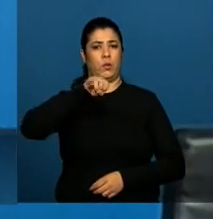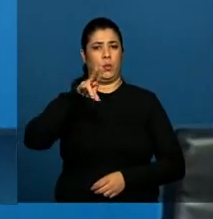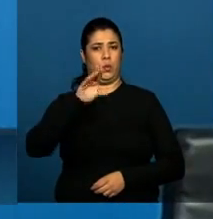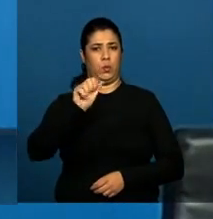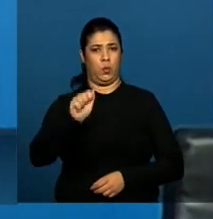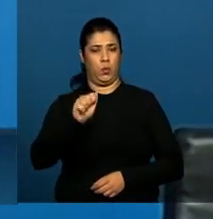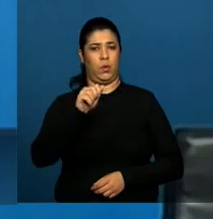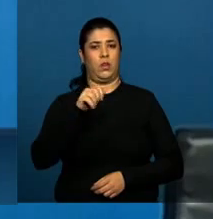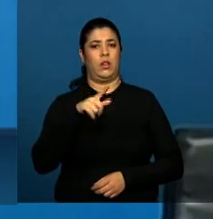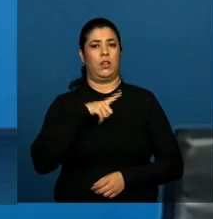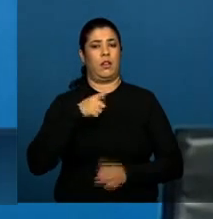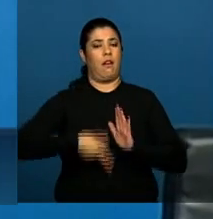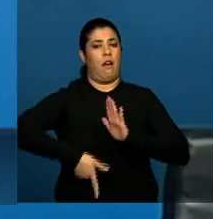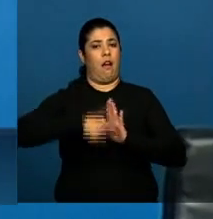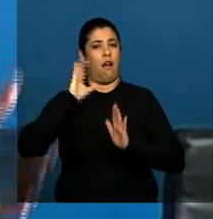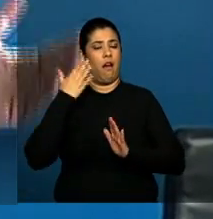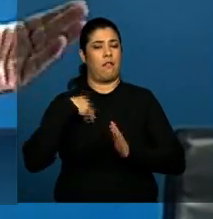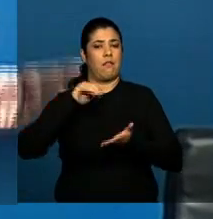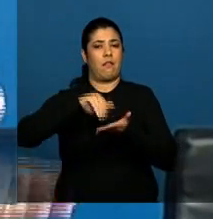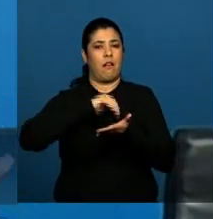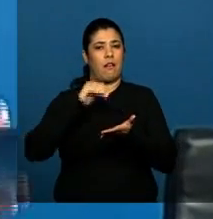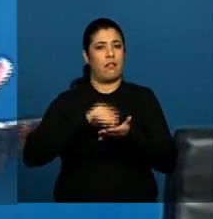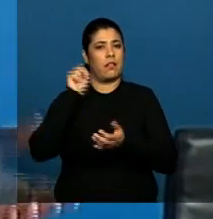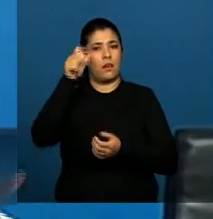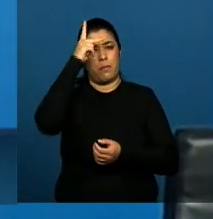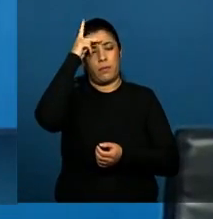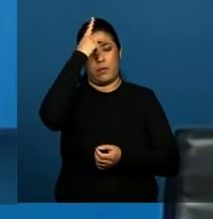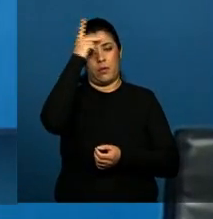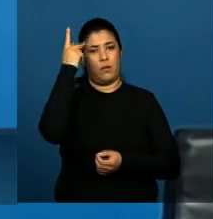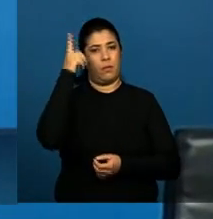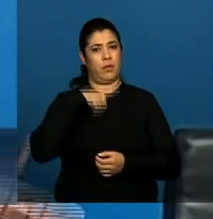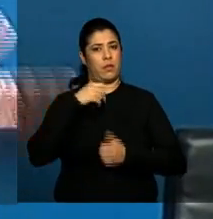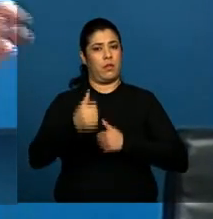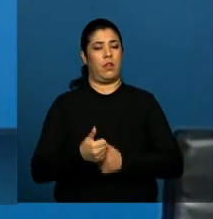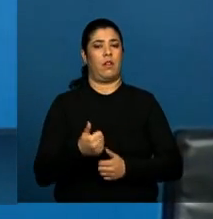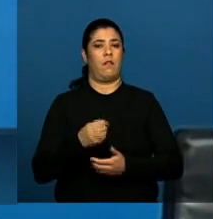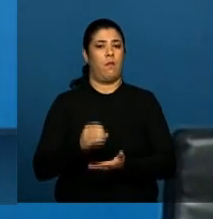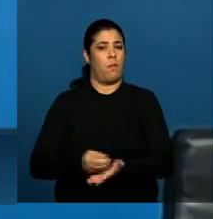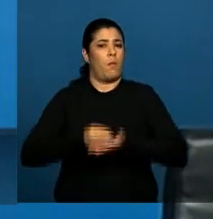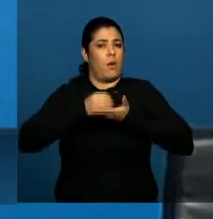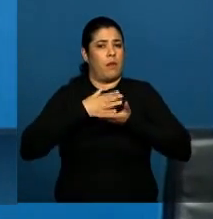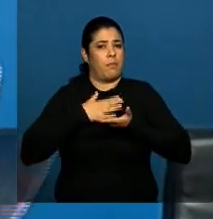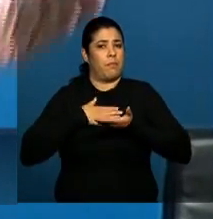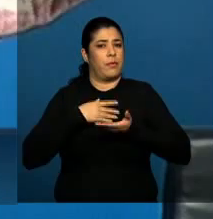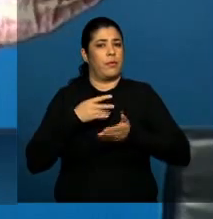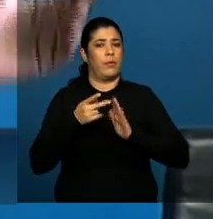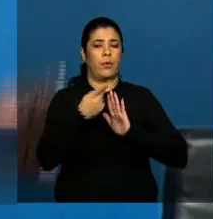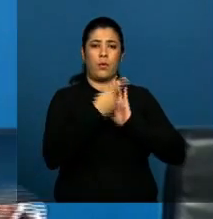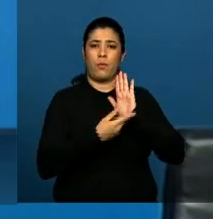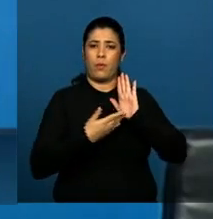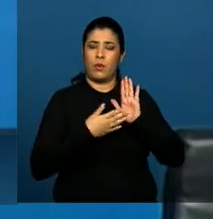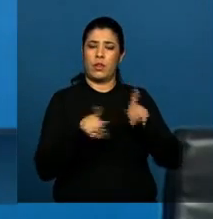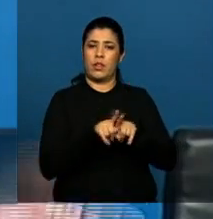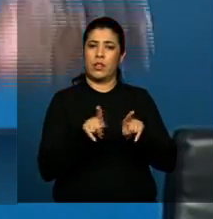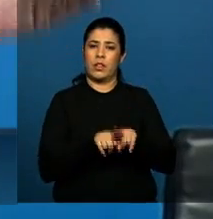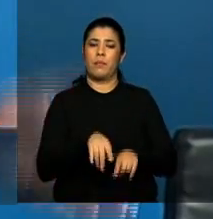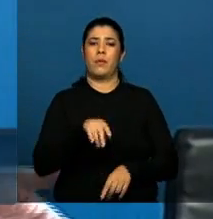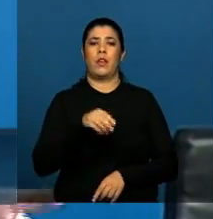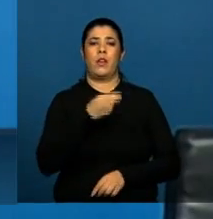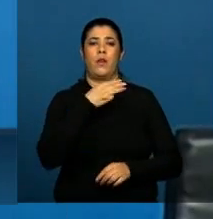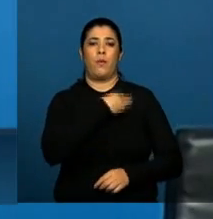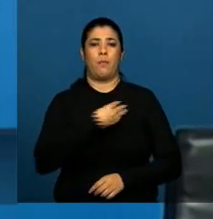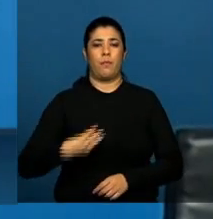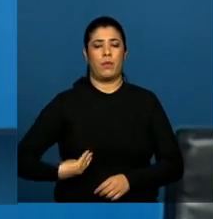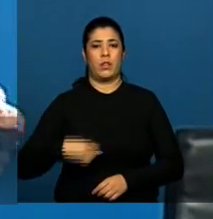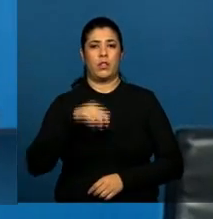secretário municipal de Cultura de São Paulo, nos ajudou muito, apoiou muito o projeto, o ministro Aldo Rebelo e o ministro Eduardo Cardoso, já